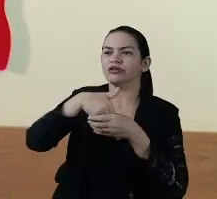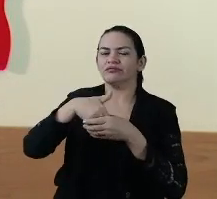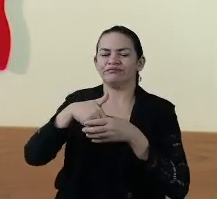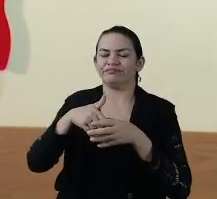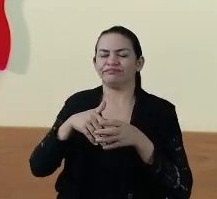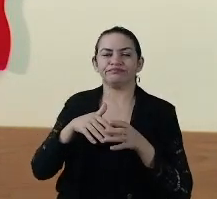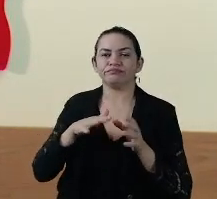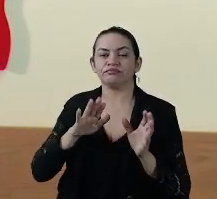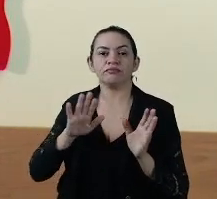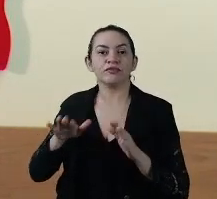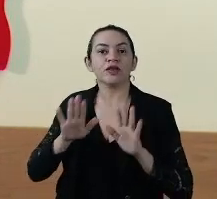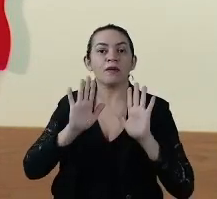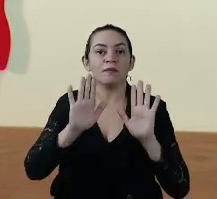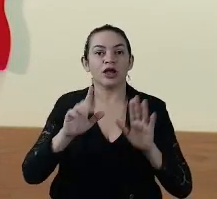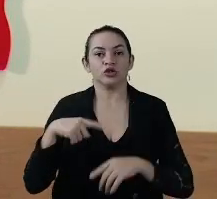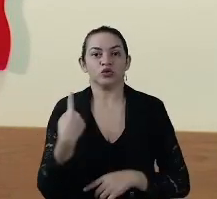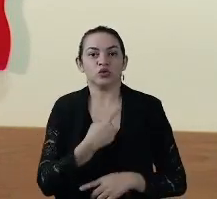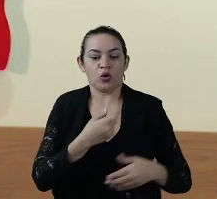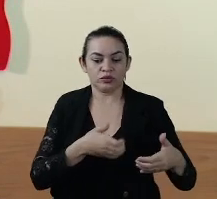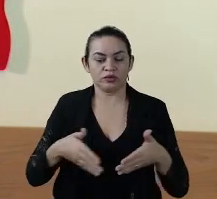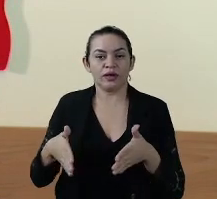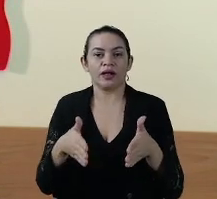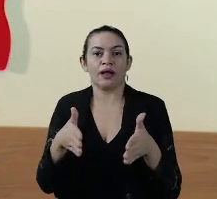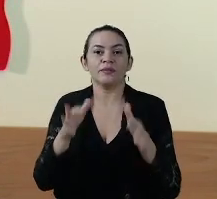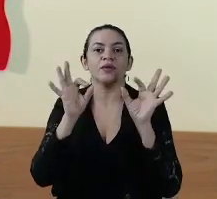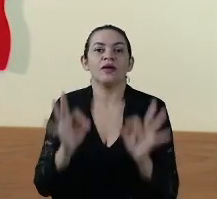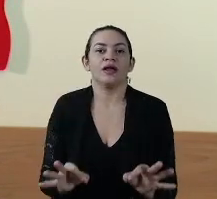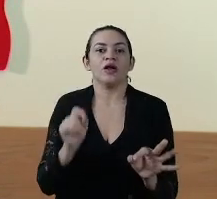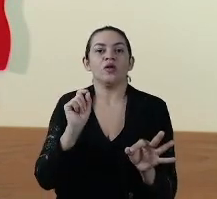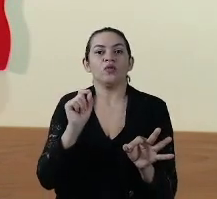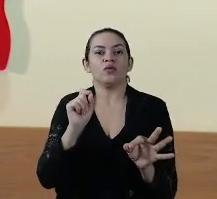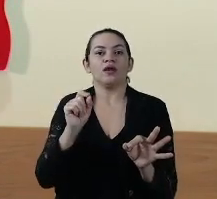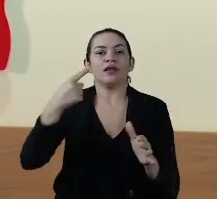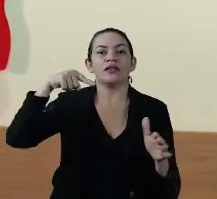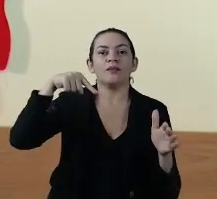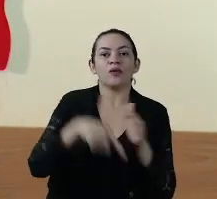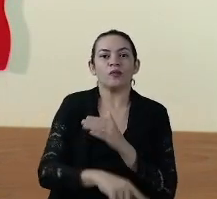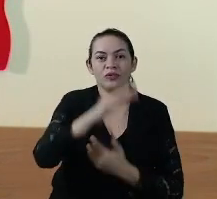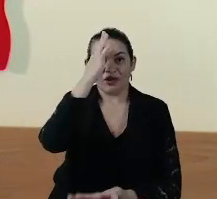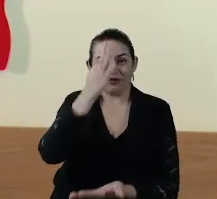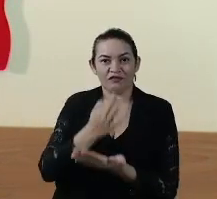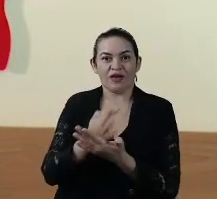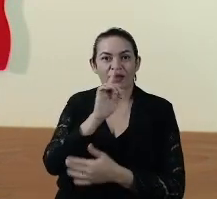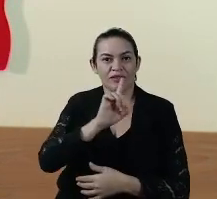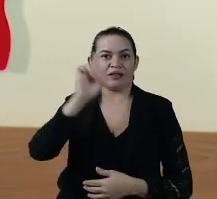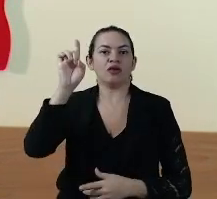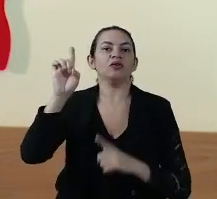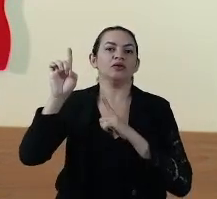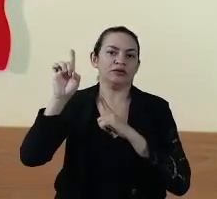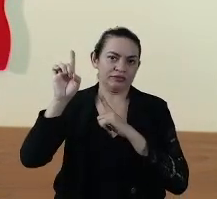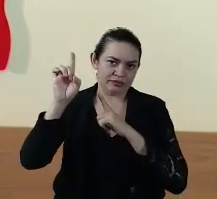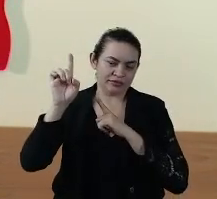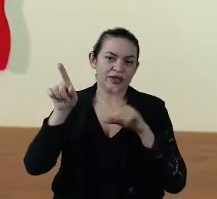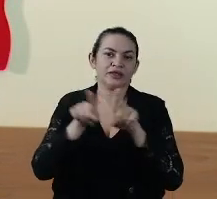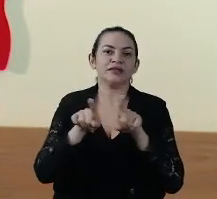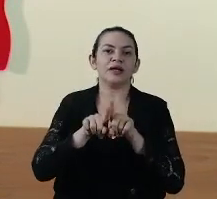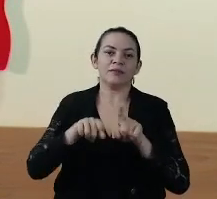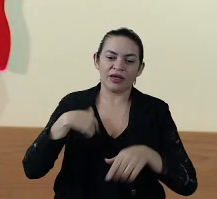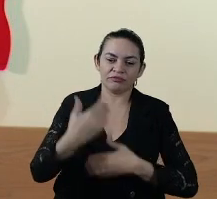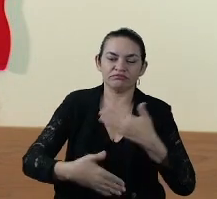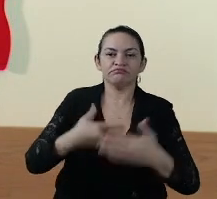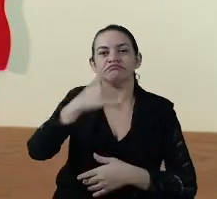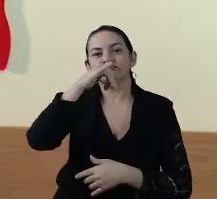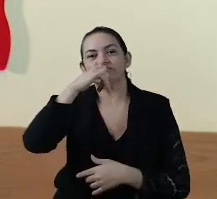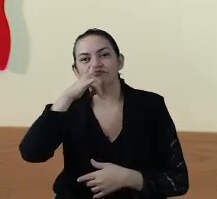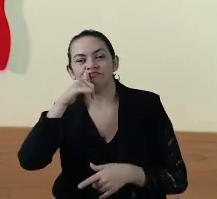o nosso caminho é assentado na profunda fé em Deus que eu tenho e daí extraio